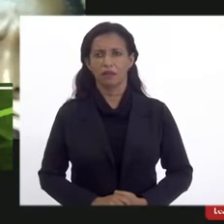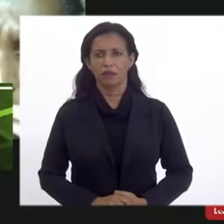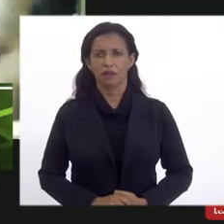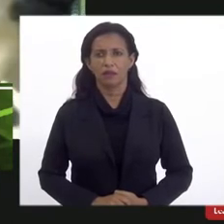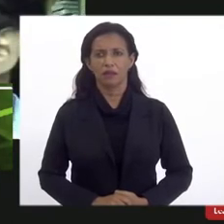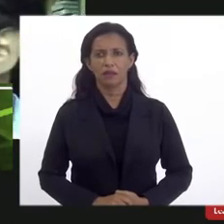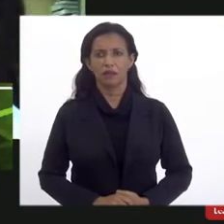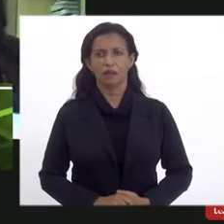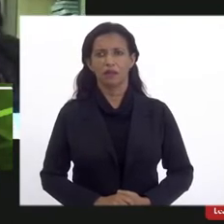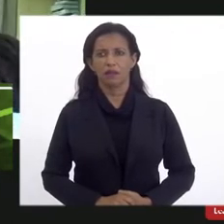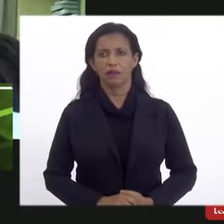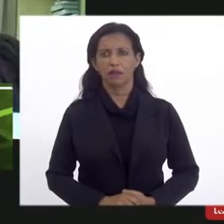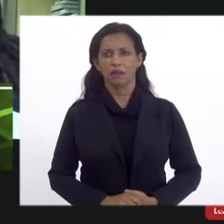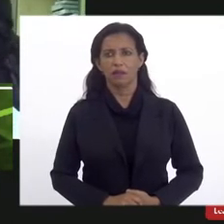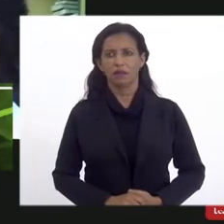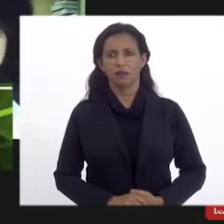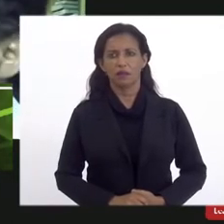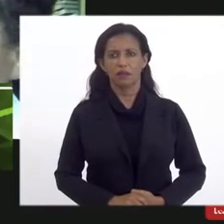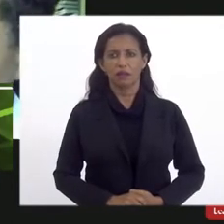Oi, Guilherme, está me ouvindo?